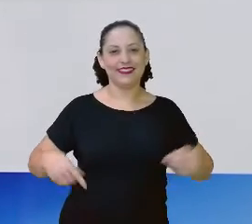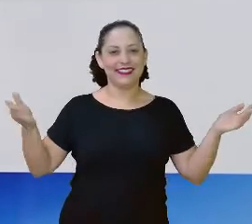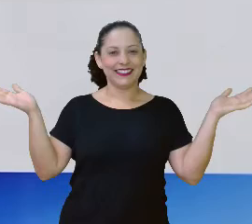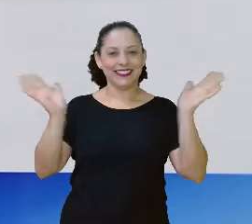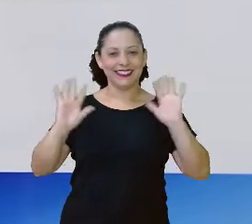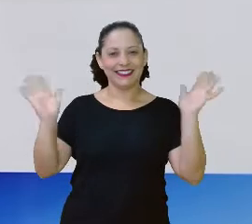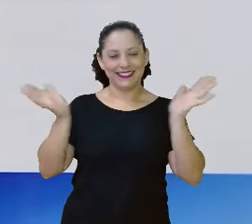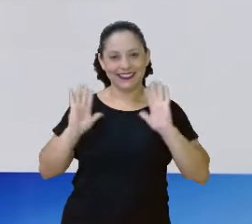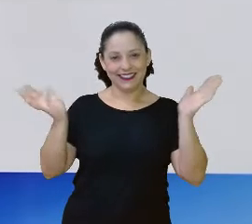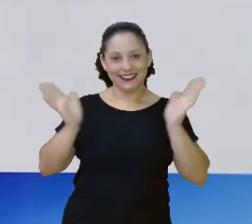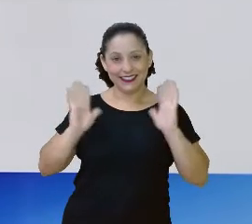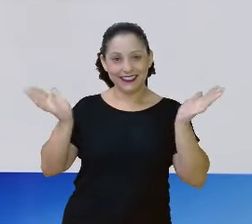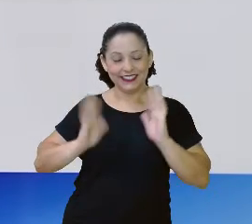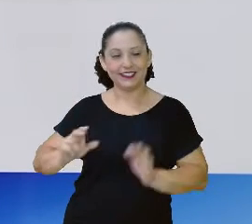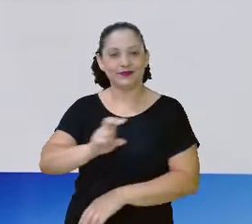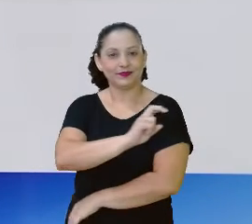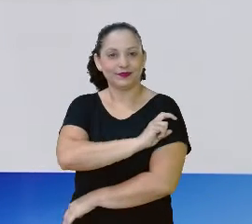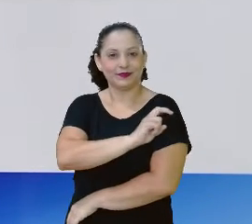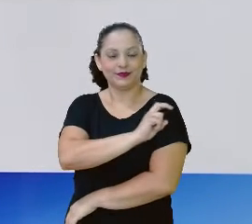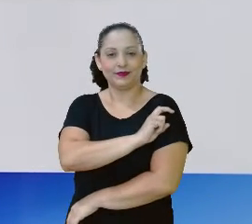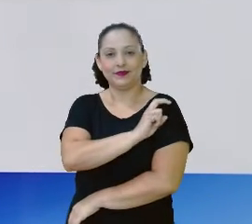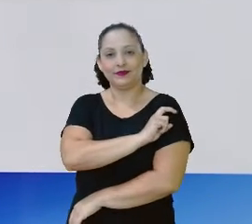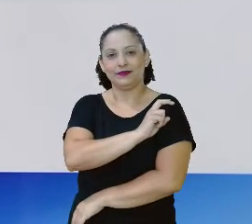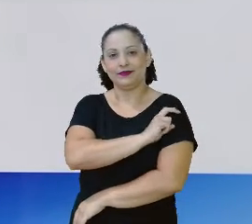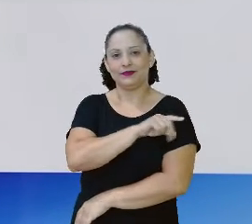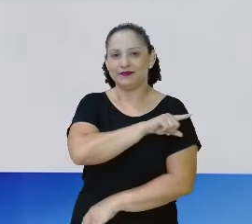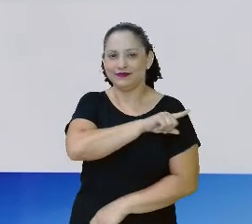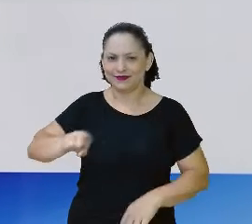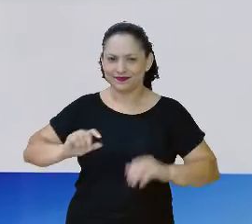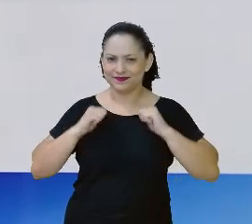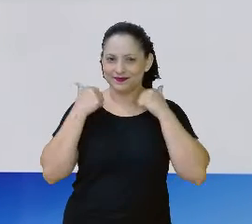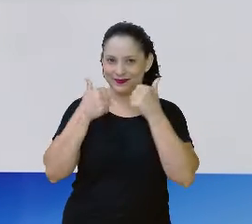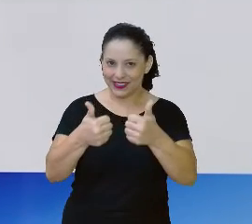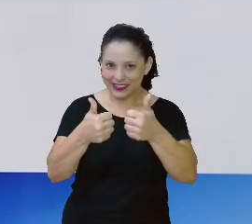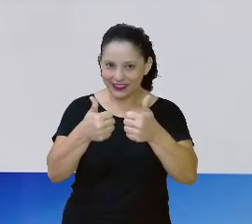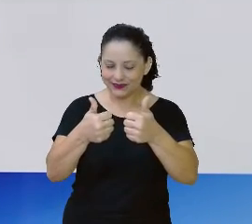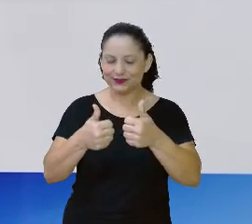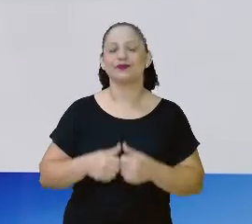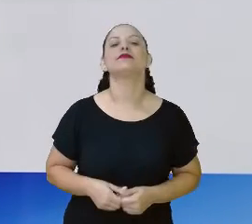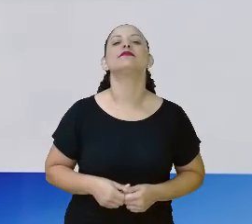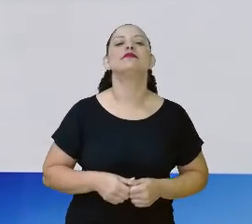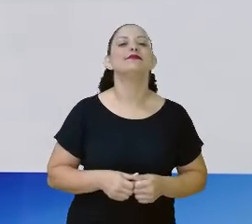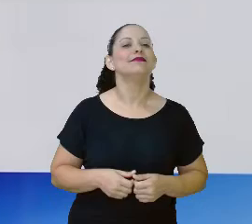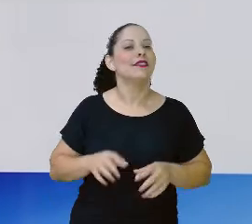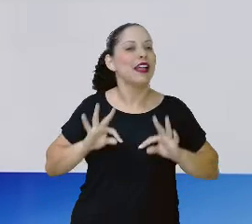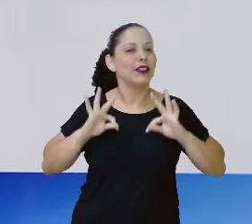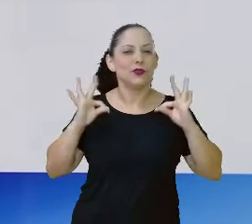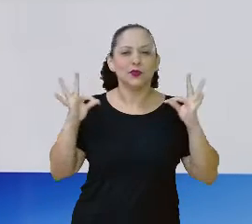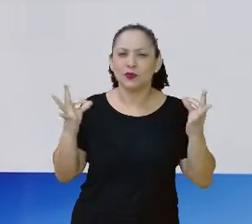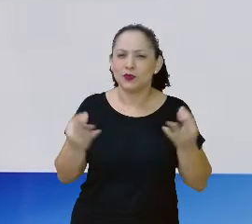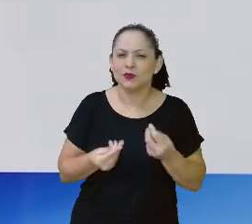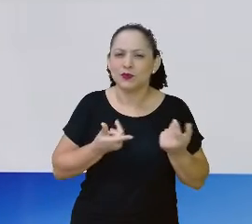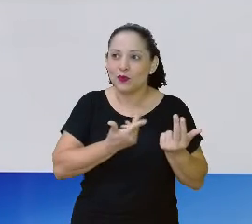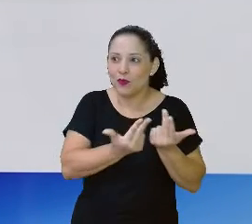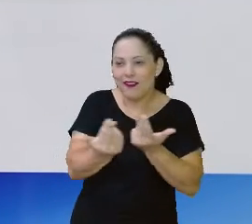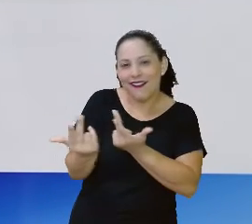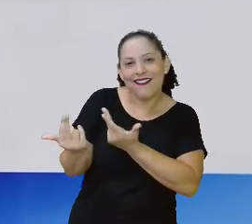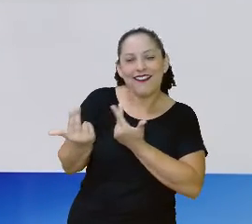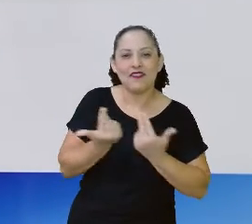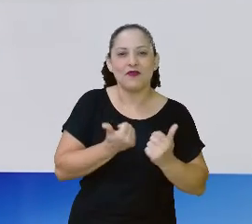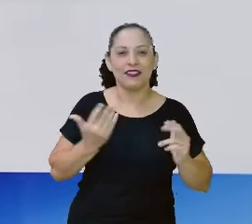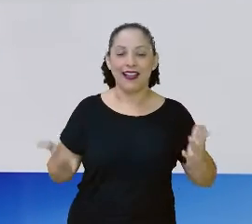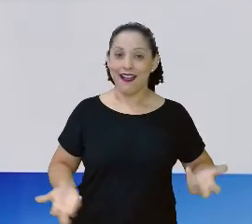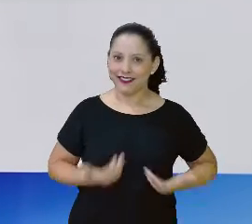Olá turminha linda do quinto ano, como vocês estão? Espero que como eu, como toda a equipe aqui, vocês estejam